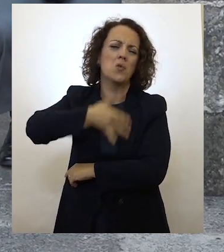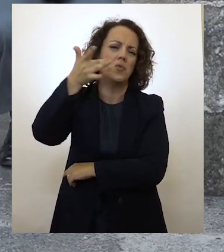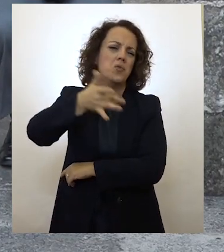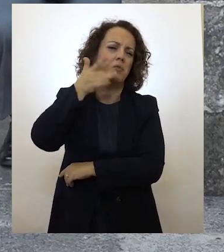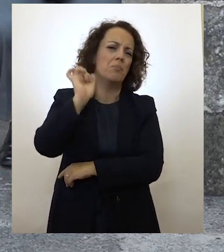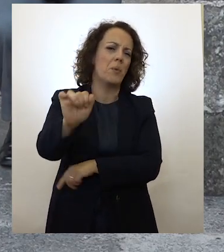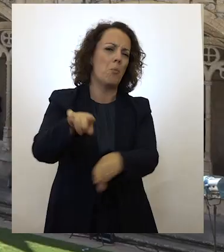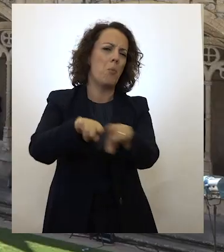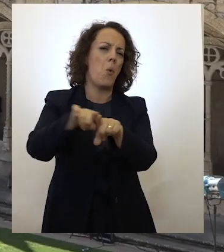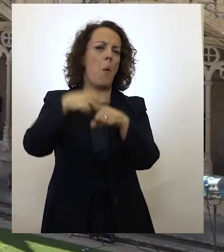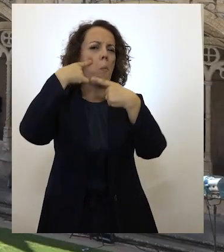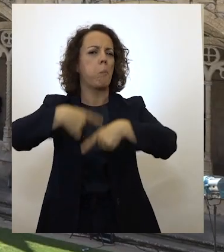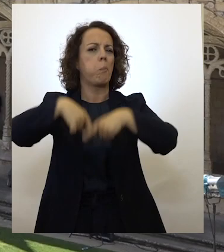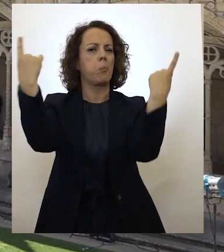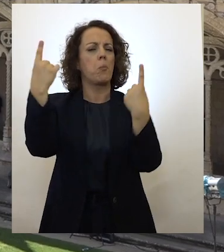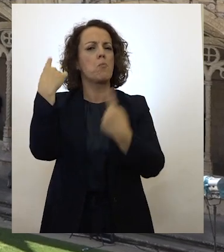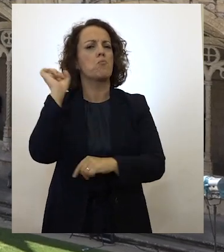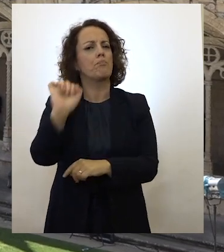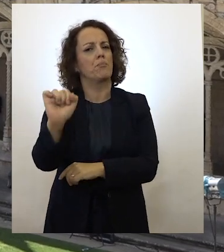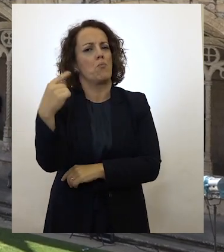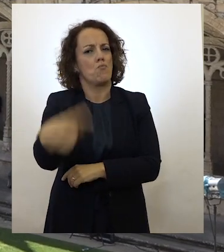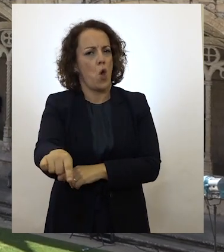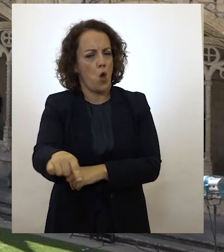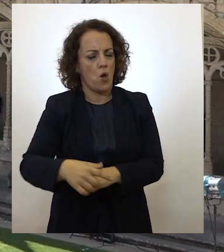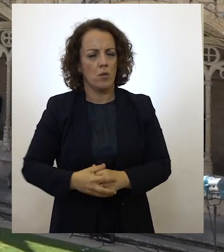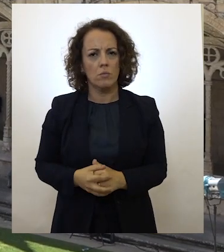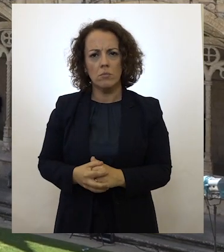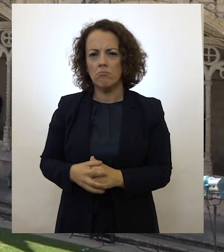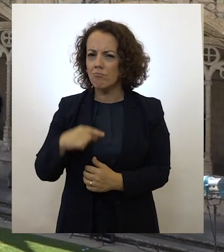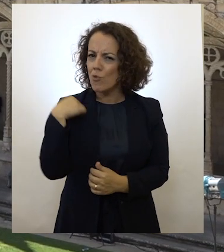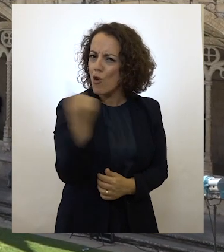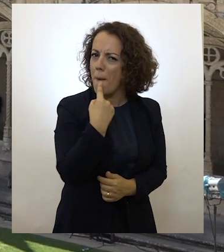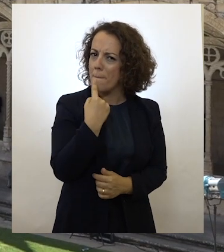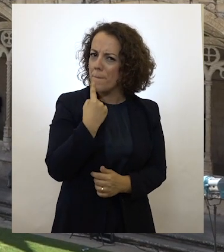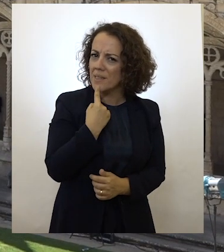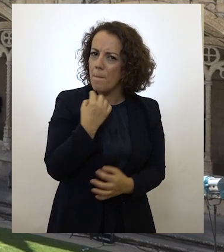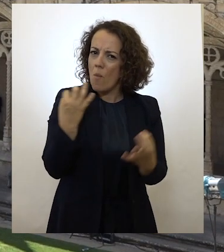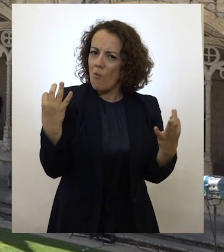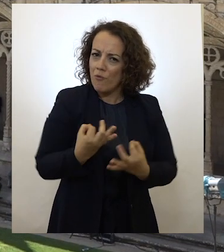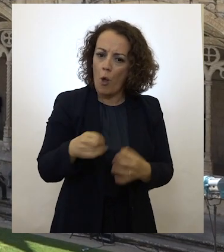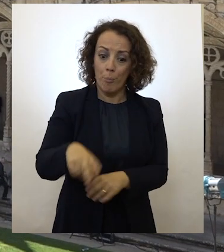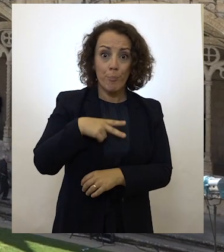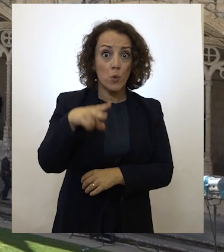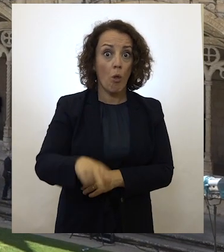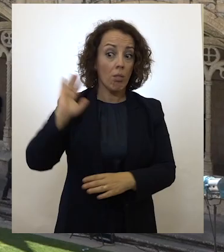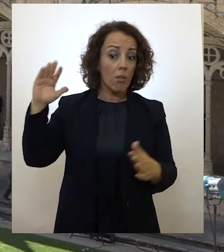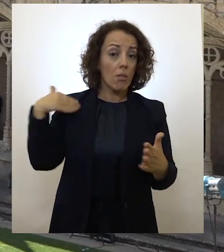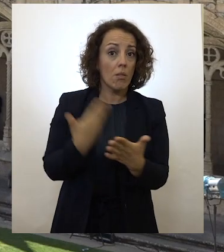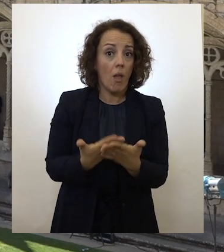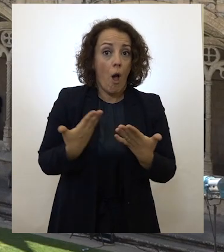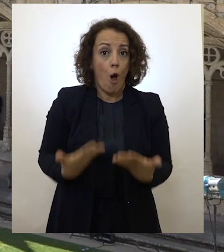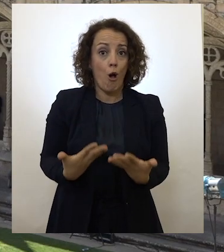exagero político ou mediático. Percebemos mesmo que em Portugal ela significou até agora